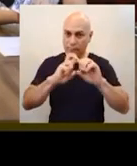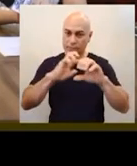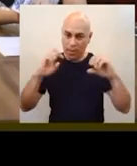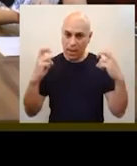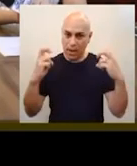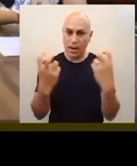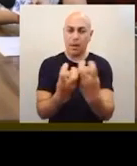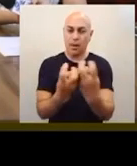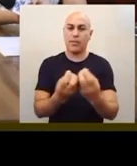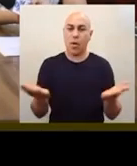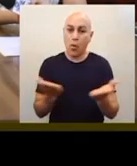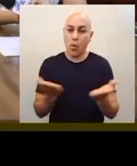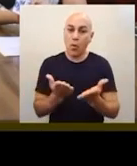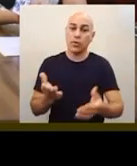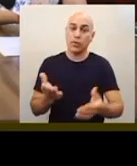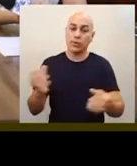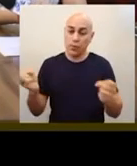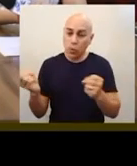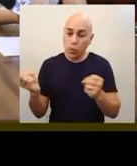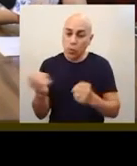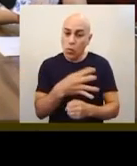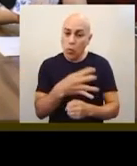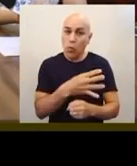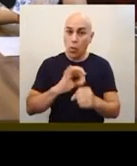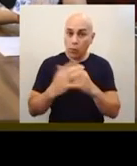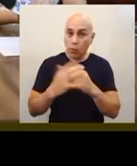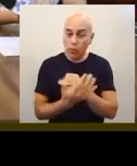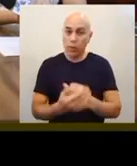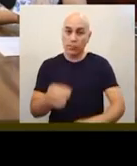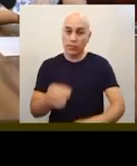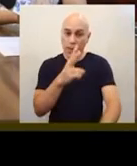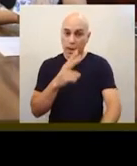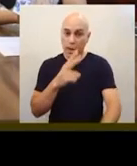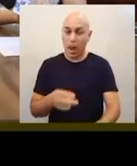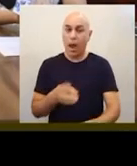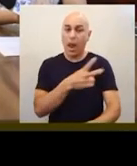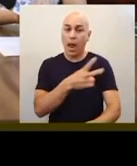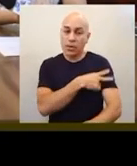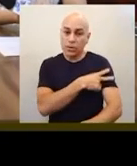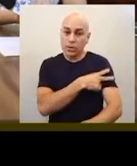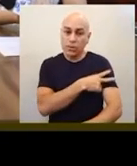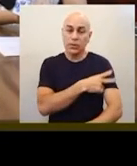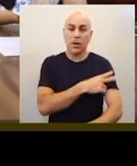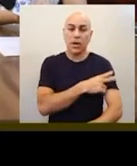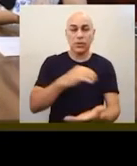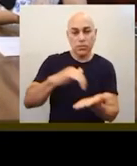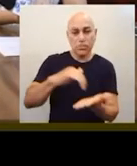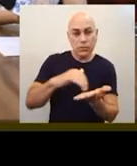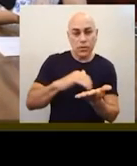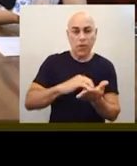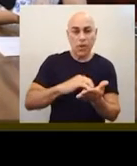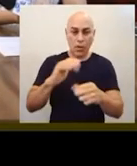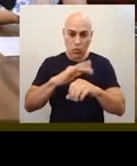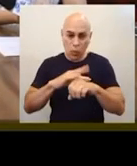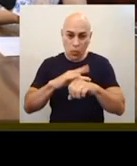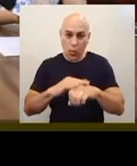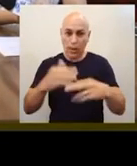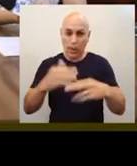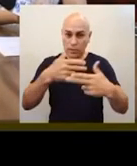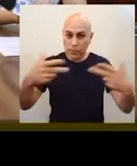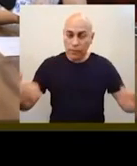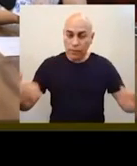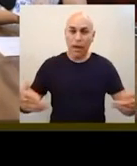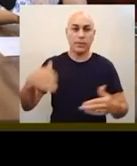Preto. Quem atualiza os dados hoje sobre a situação da pandemia em Rio Preto é a gerente da Vigilância Epidemiológica,